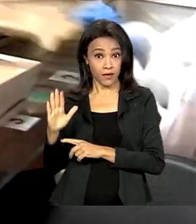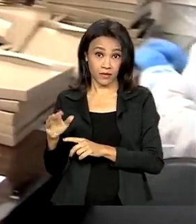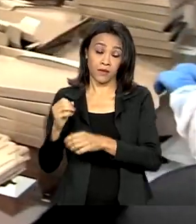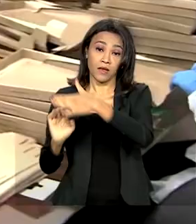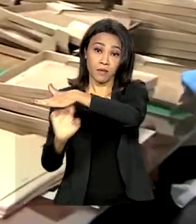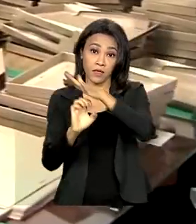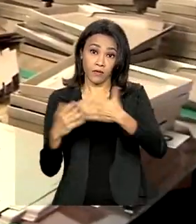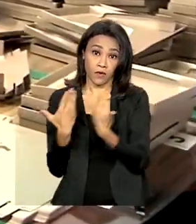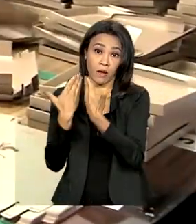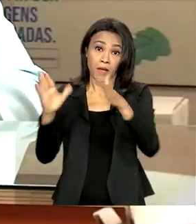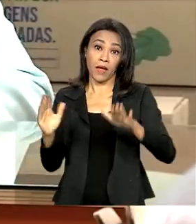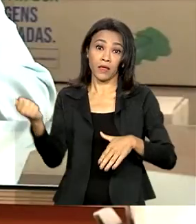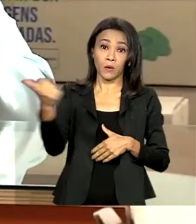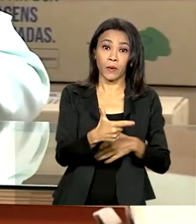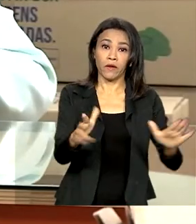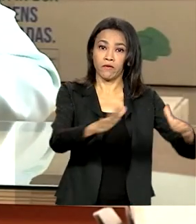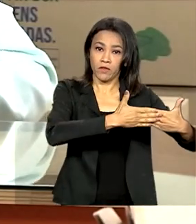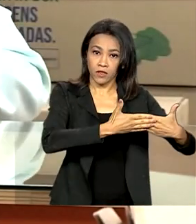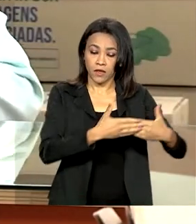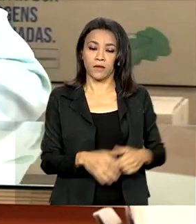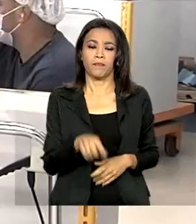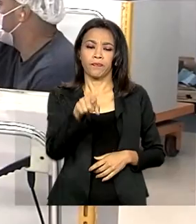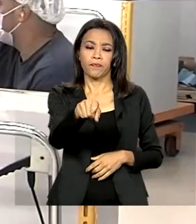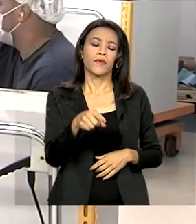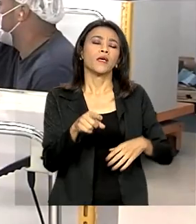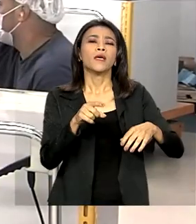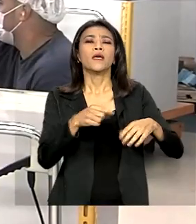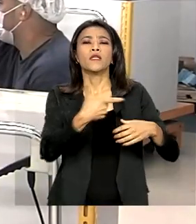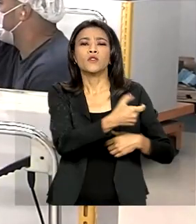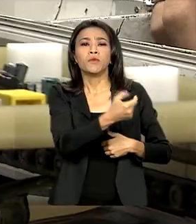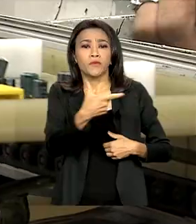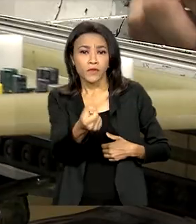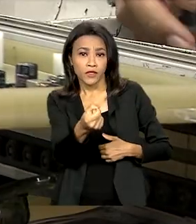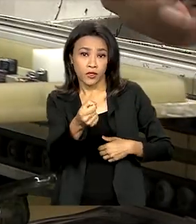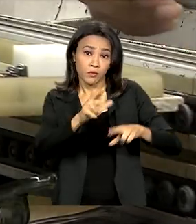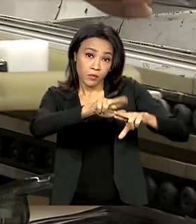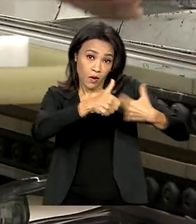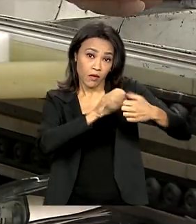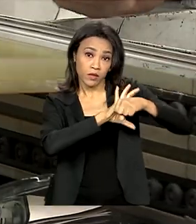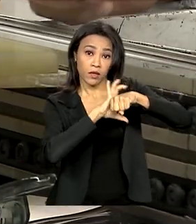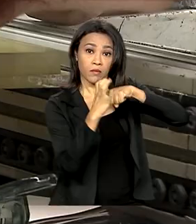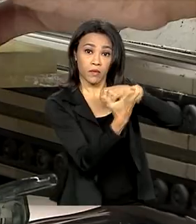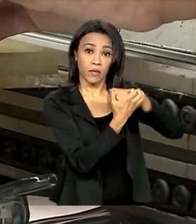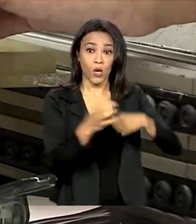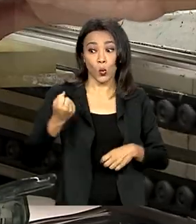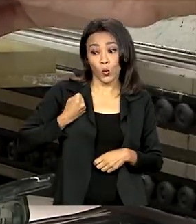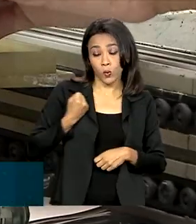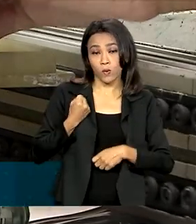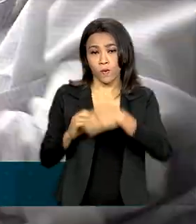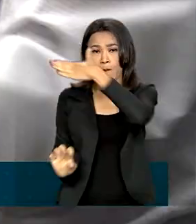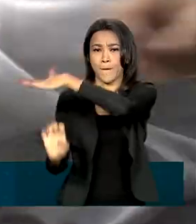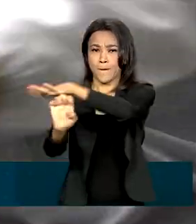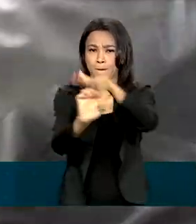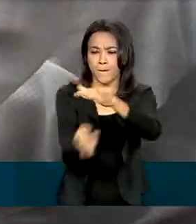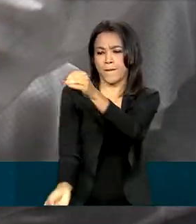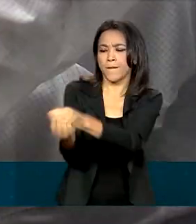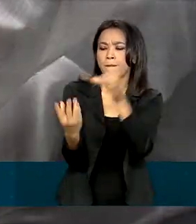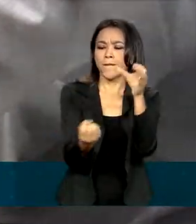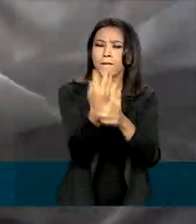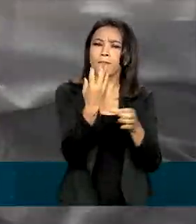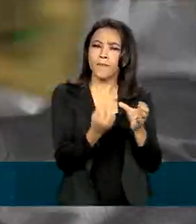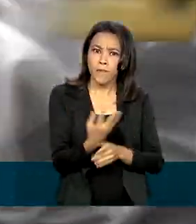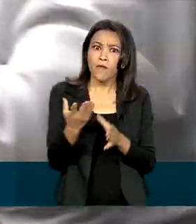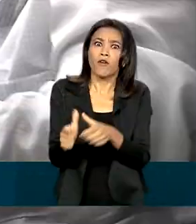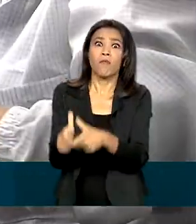Em 2020, apesar da pandemia de Covid-19, o número de empresas criadas no país foi maior